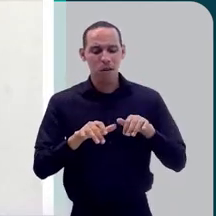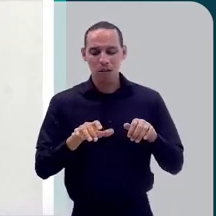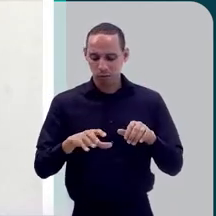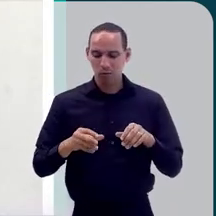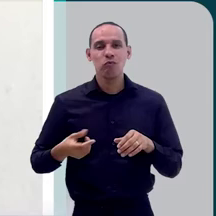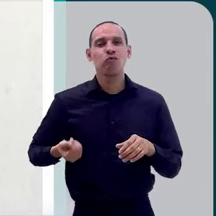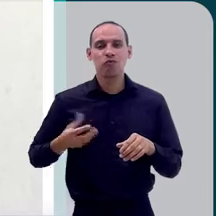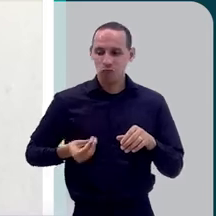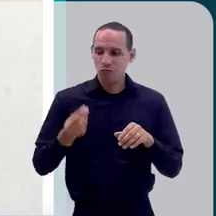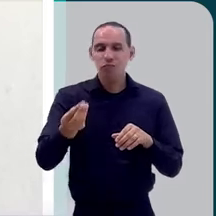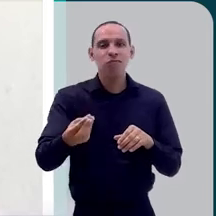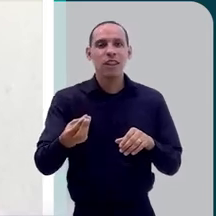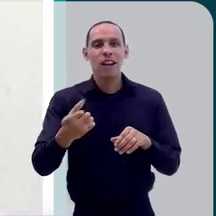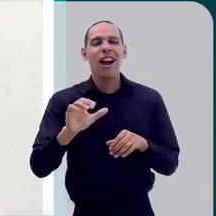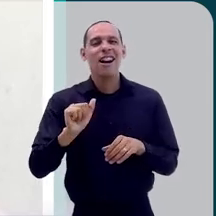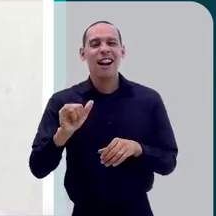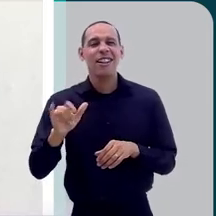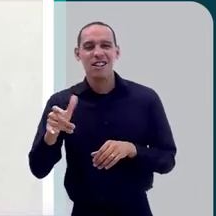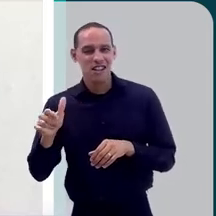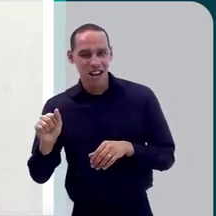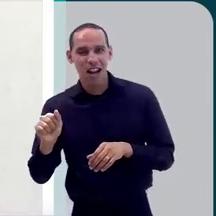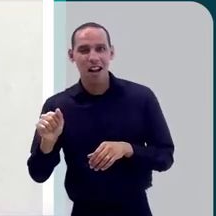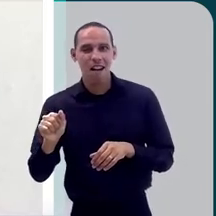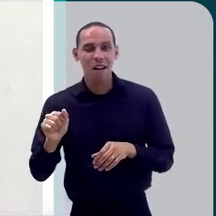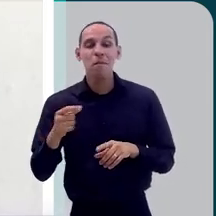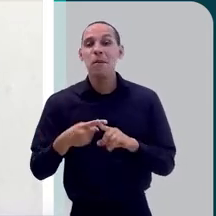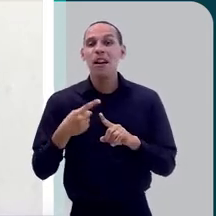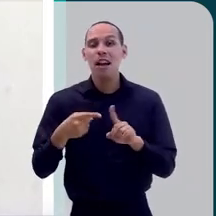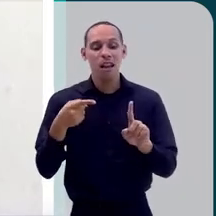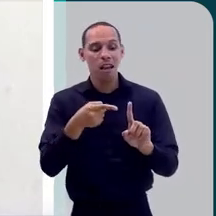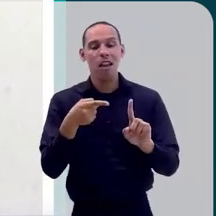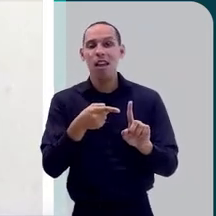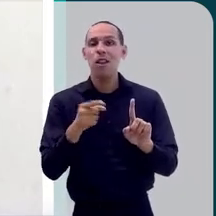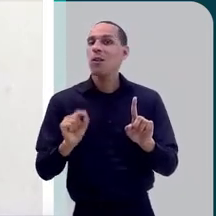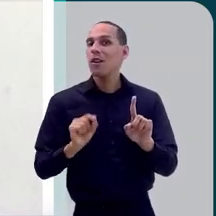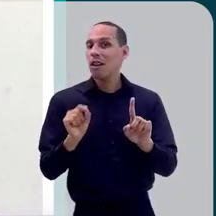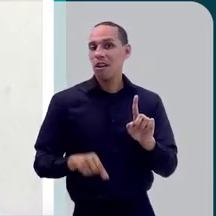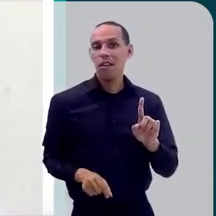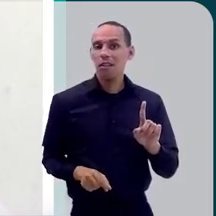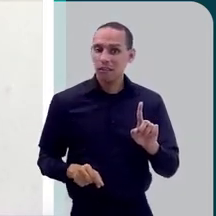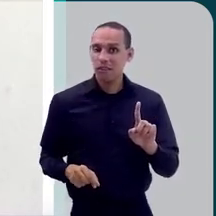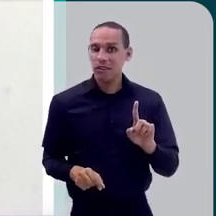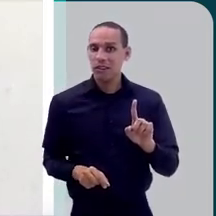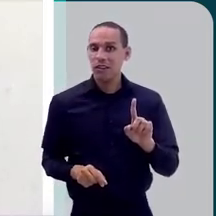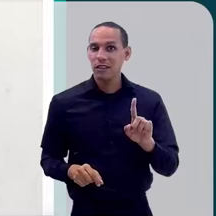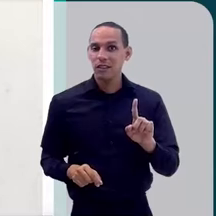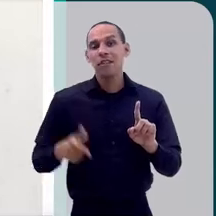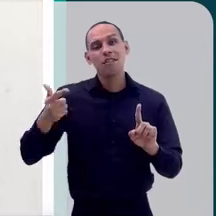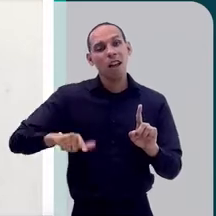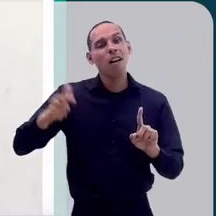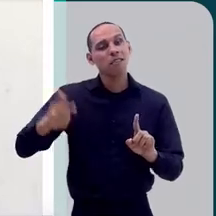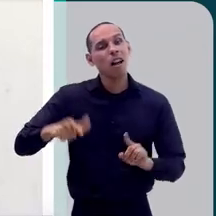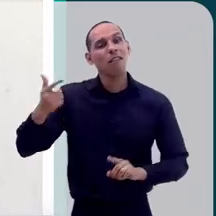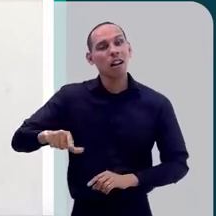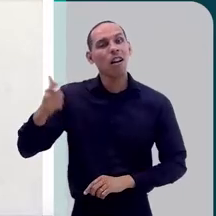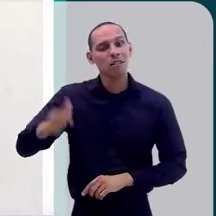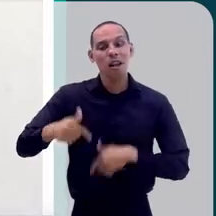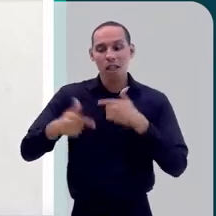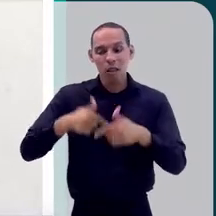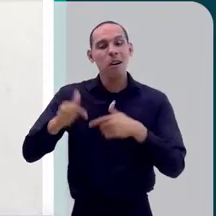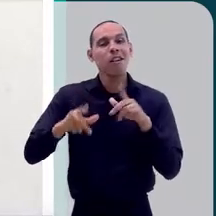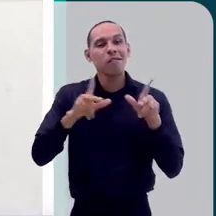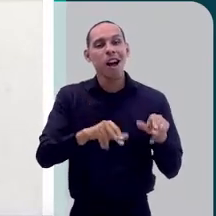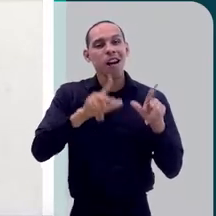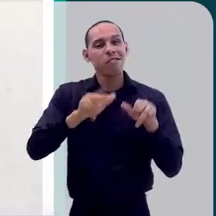Por quê? Porque o caixa faz uma ocupação repetitiva o